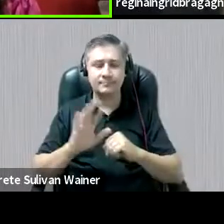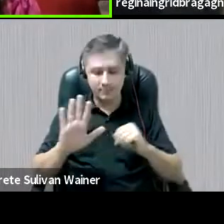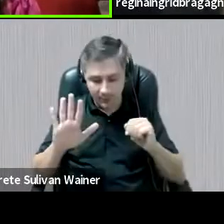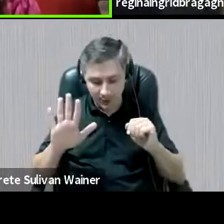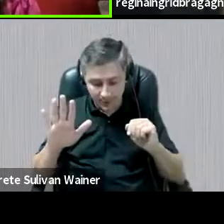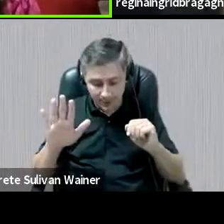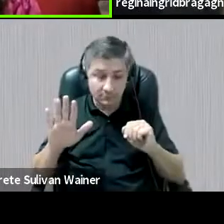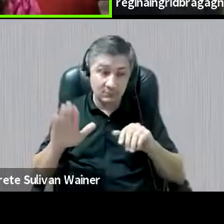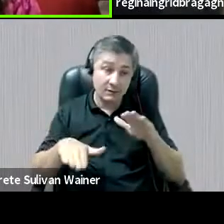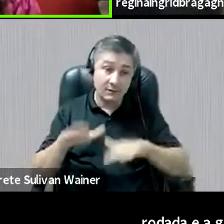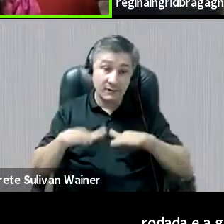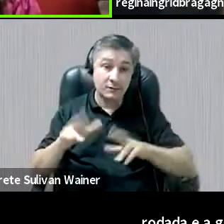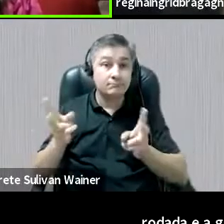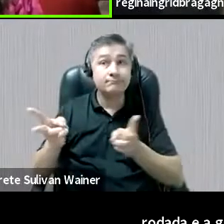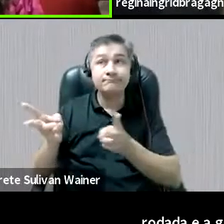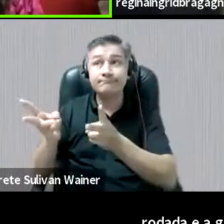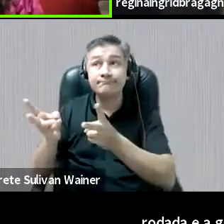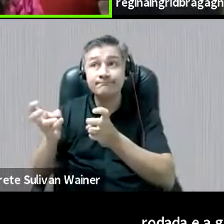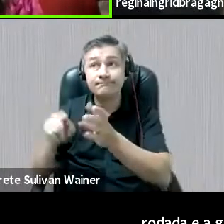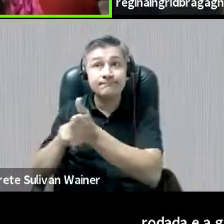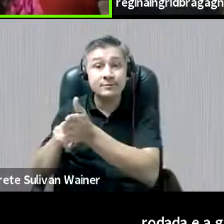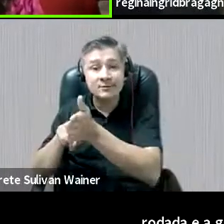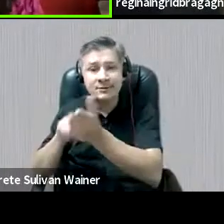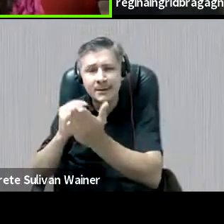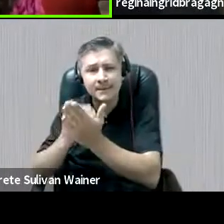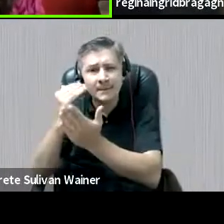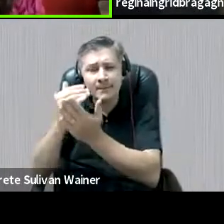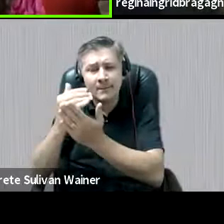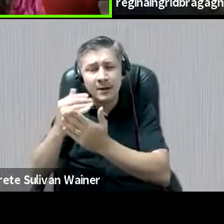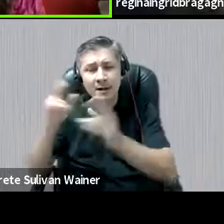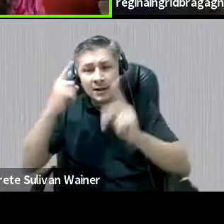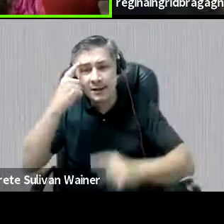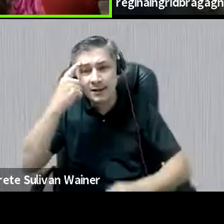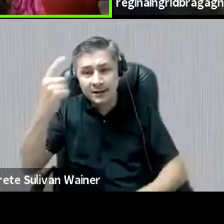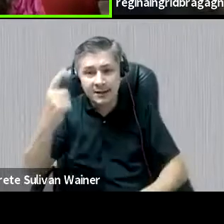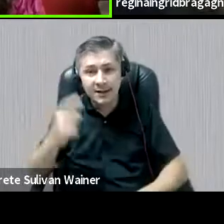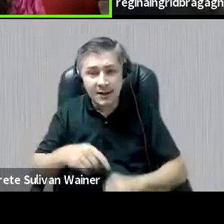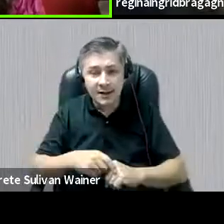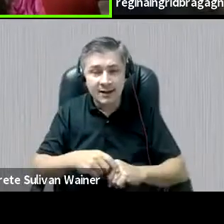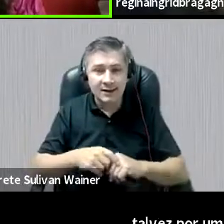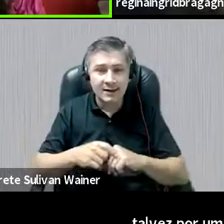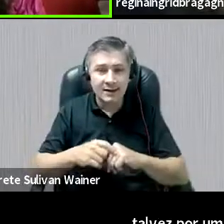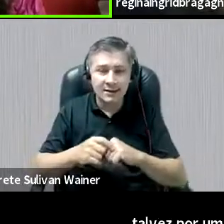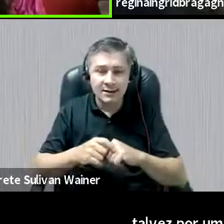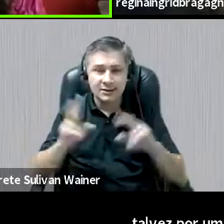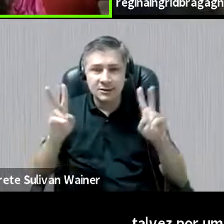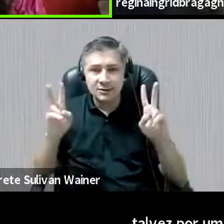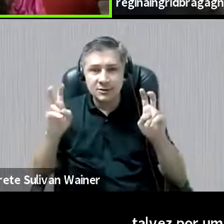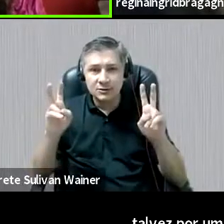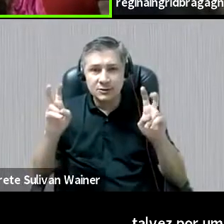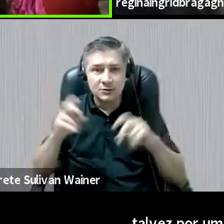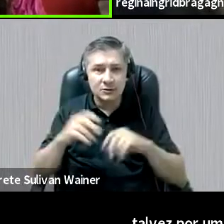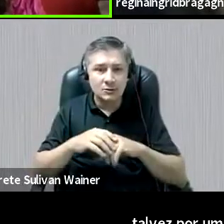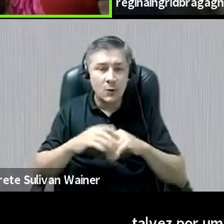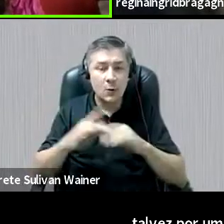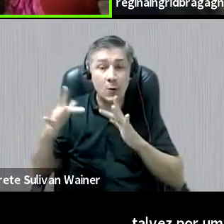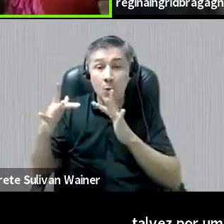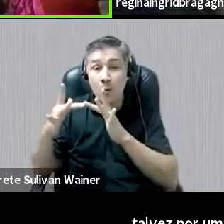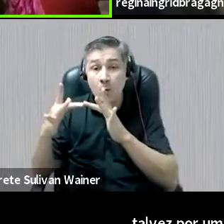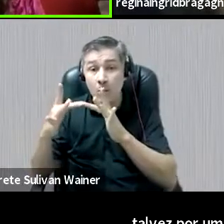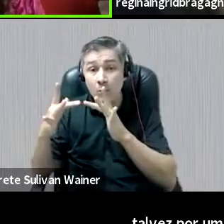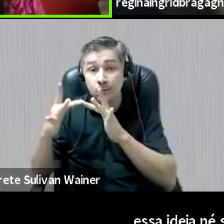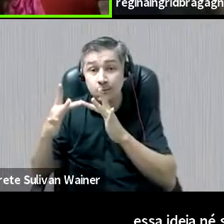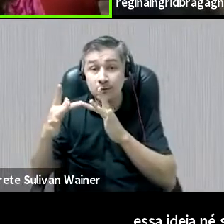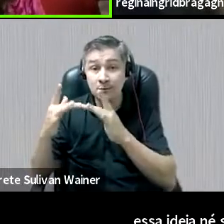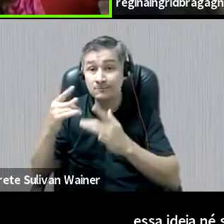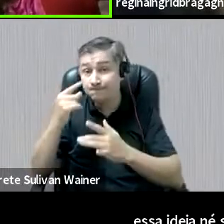talvez explorar um pouquinho mais essa ideia, né, Silvia, que você traz da questão do contato físico